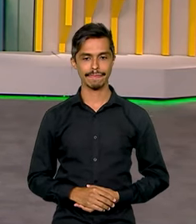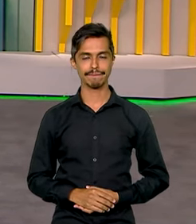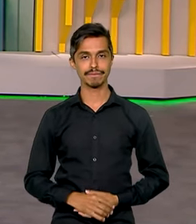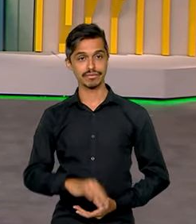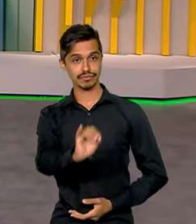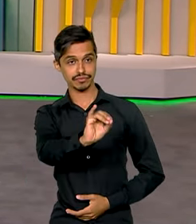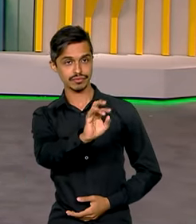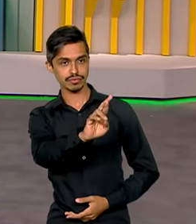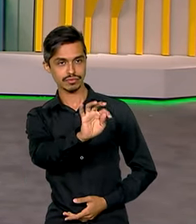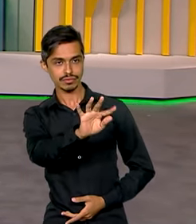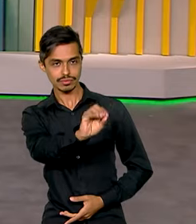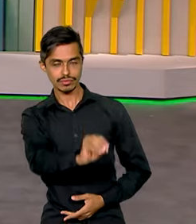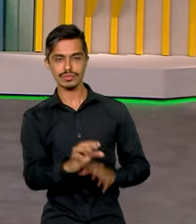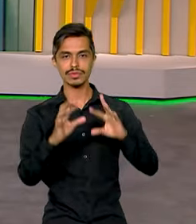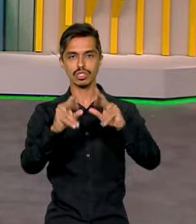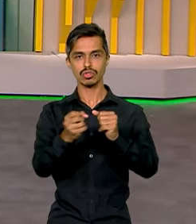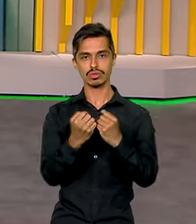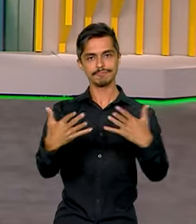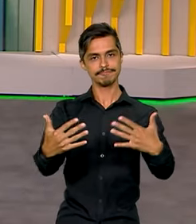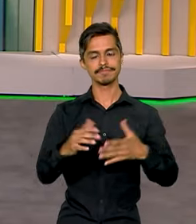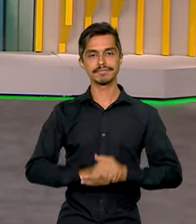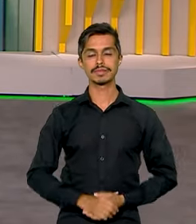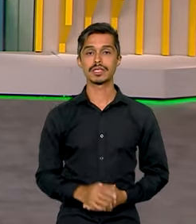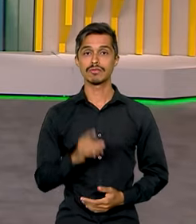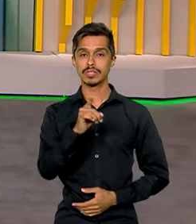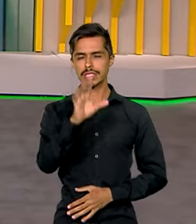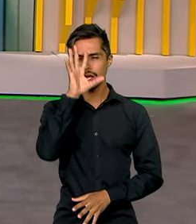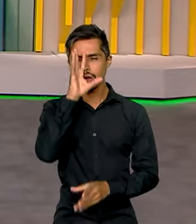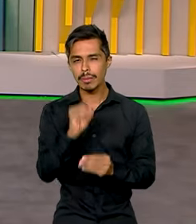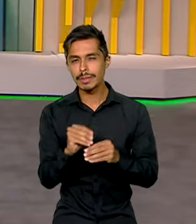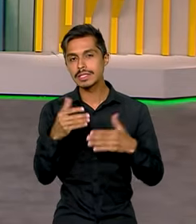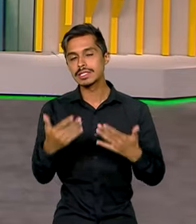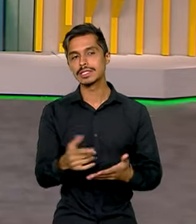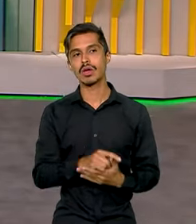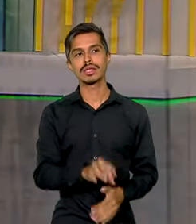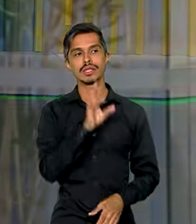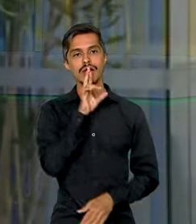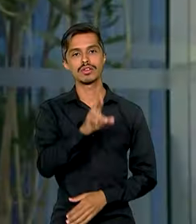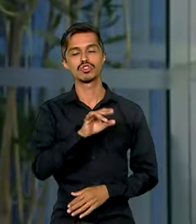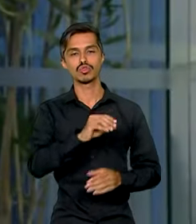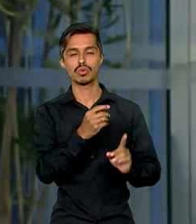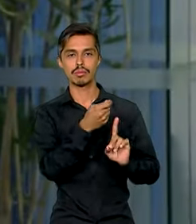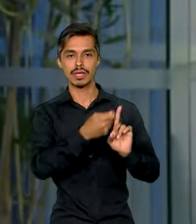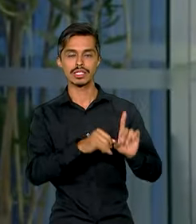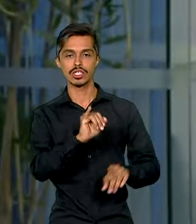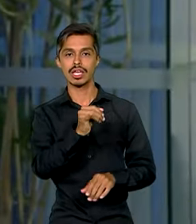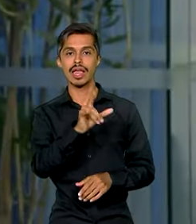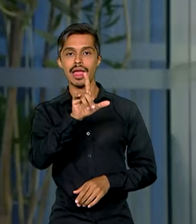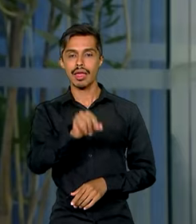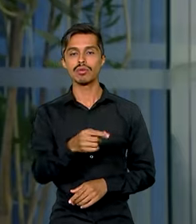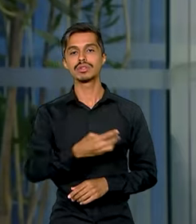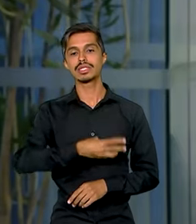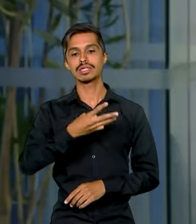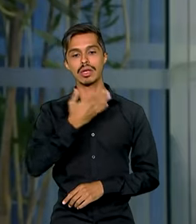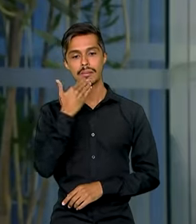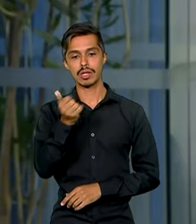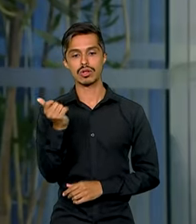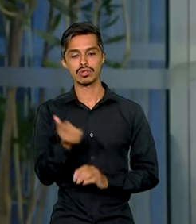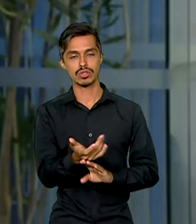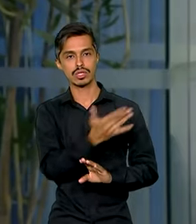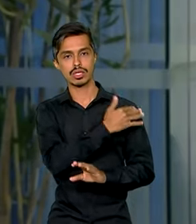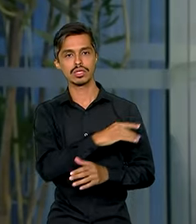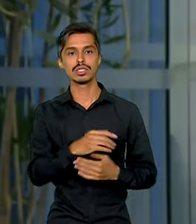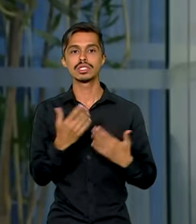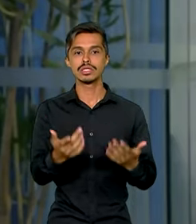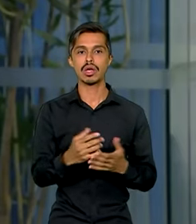Oi, Roberto. Boa noite. Boa noite a você que está com a gente. Olha, para você ter uma ideia, esse resultado de janeiro é o terceiro melhor da série histórica, ou